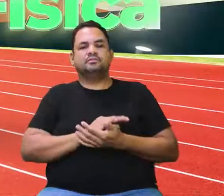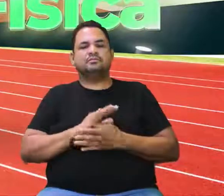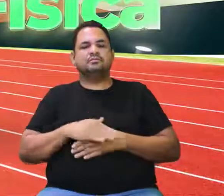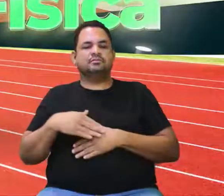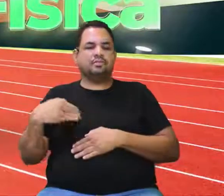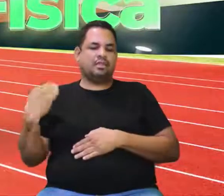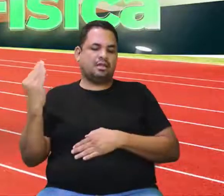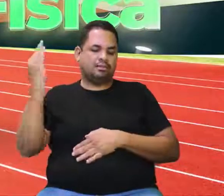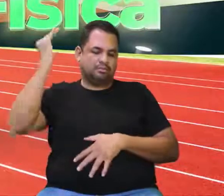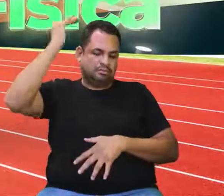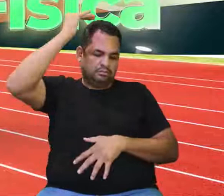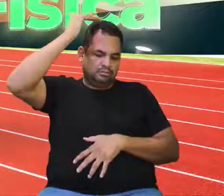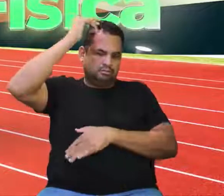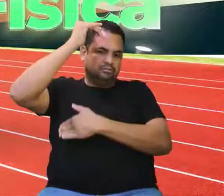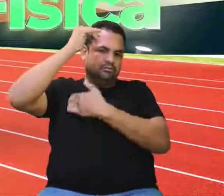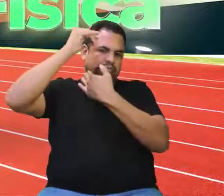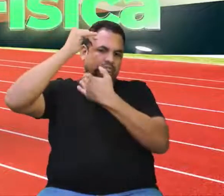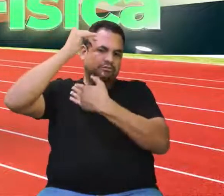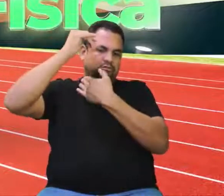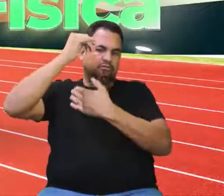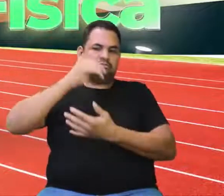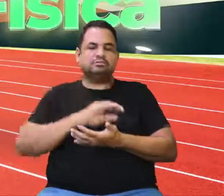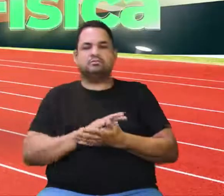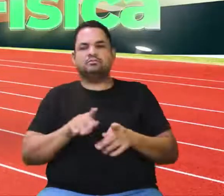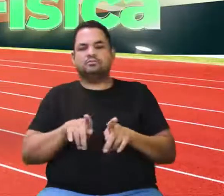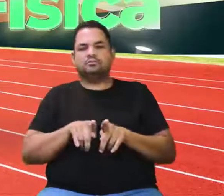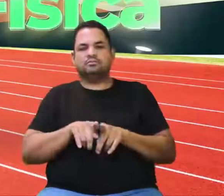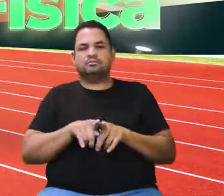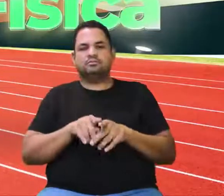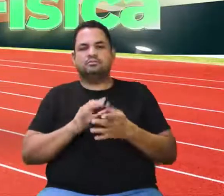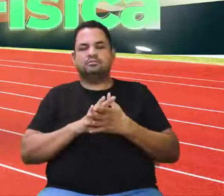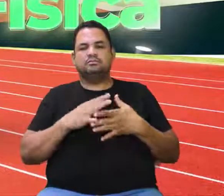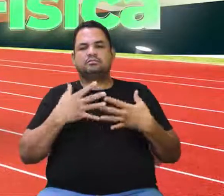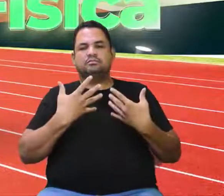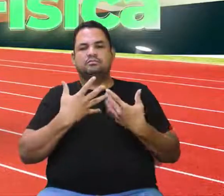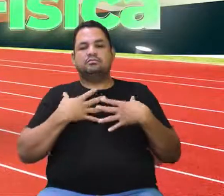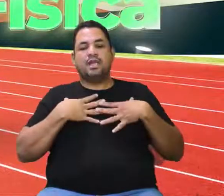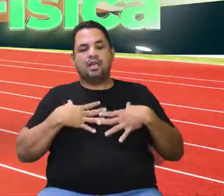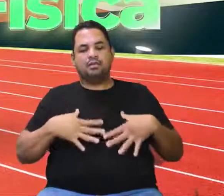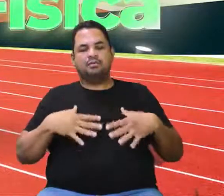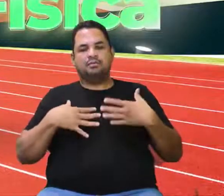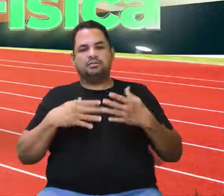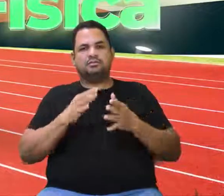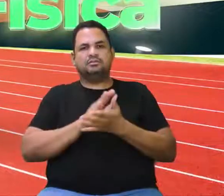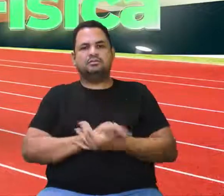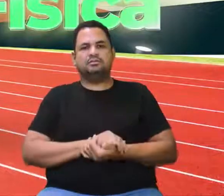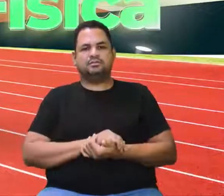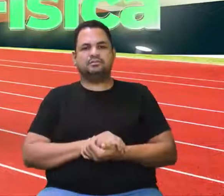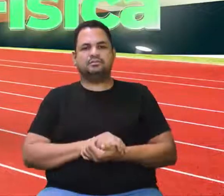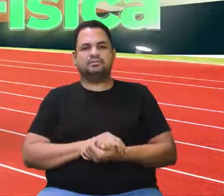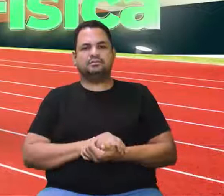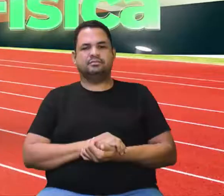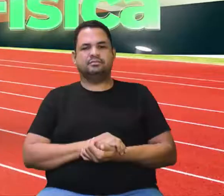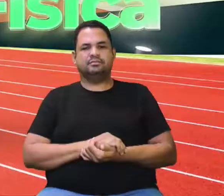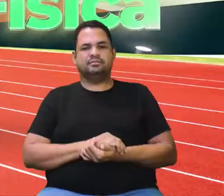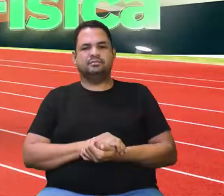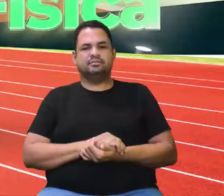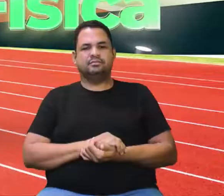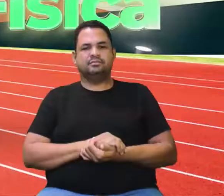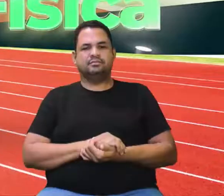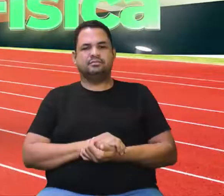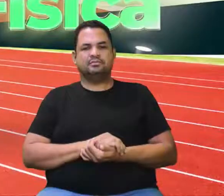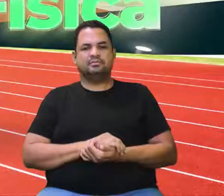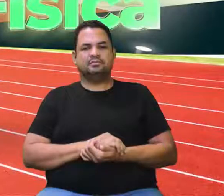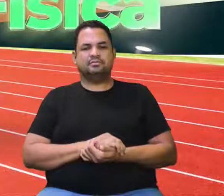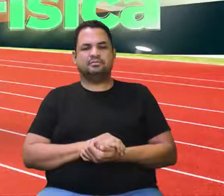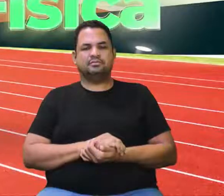alongando a parte lateral ali e está relaxando também a coluna vertebral. Vou até virar a cadeira para eles, Nesse momento,